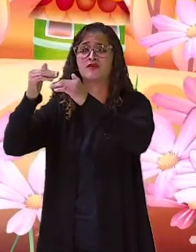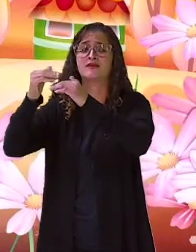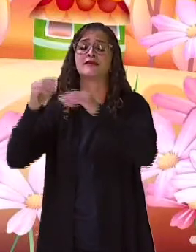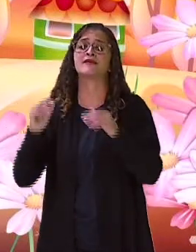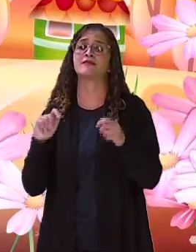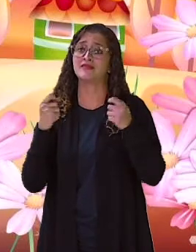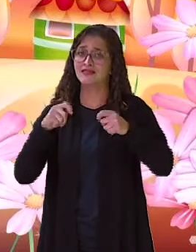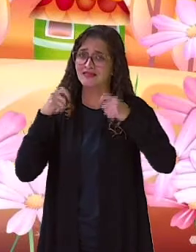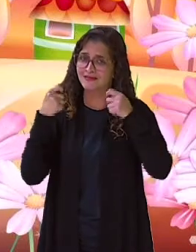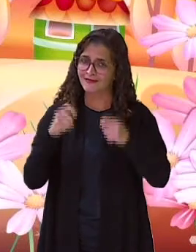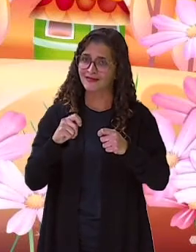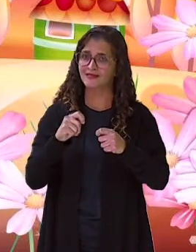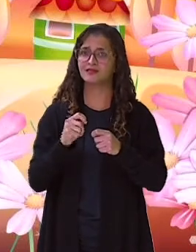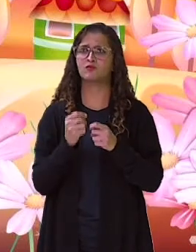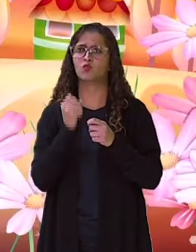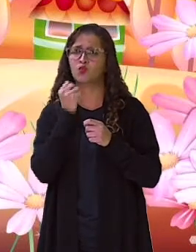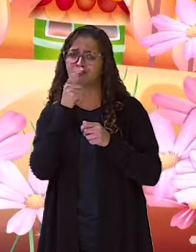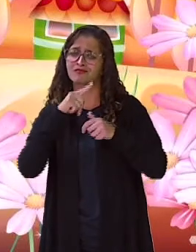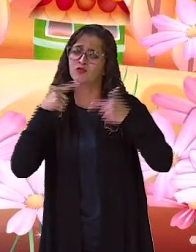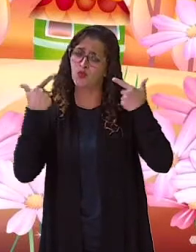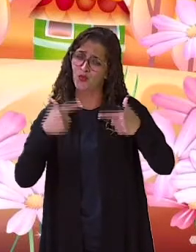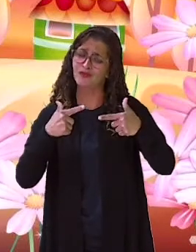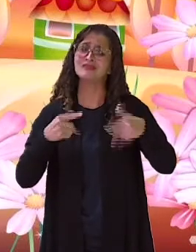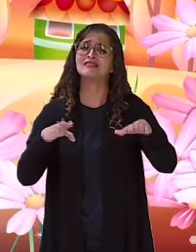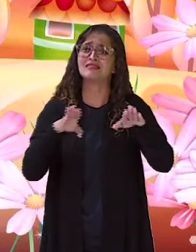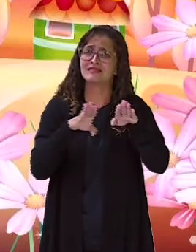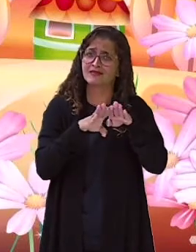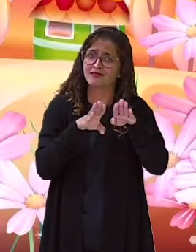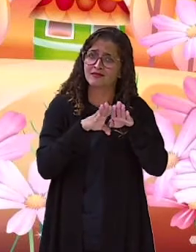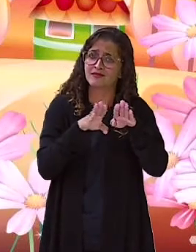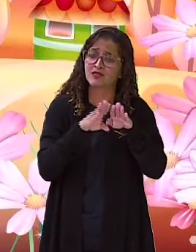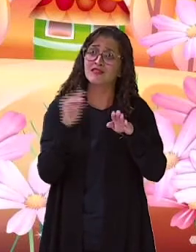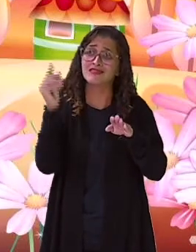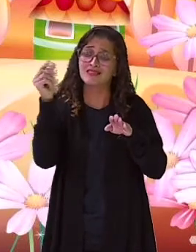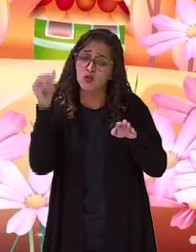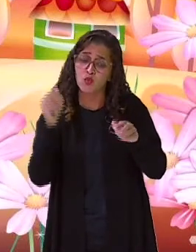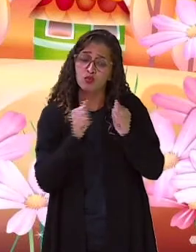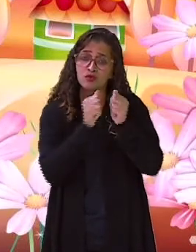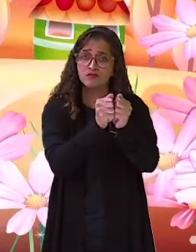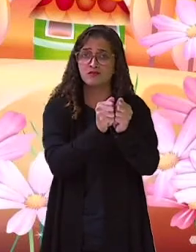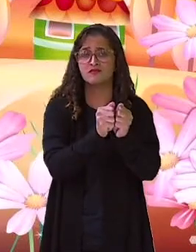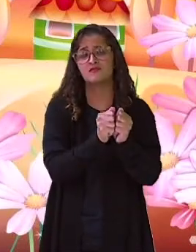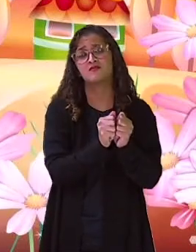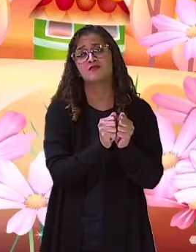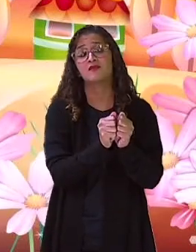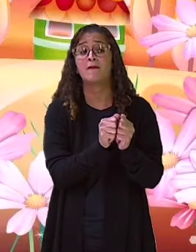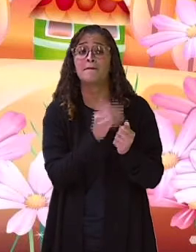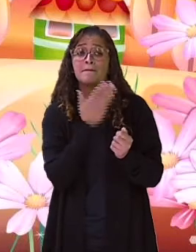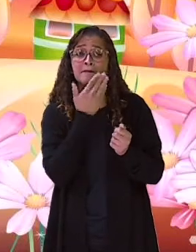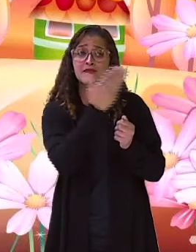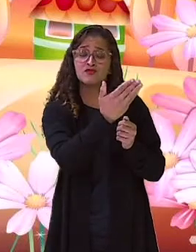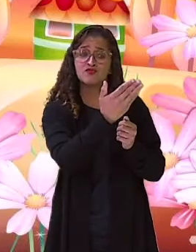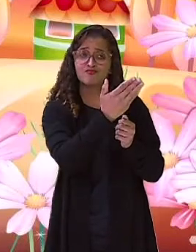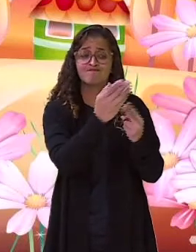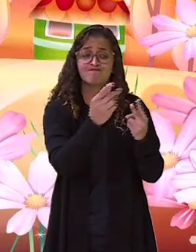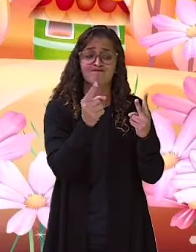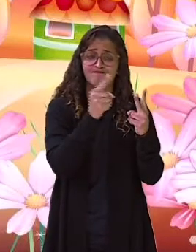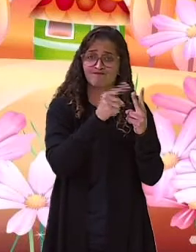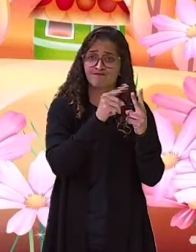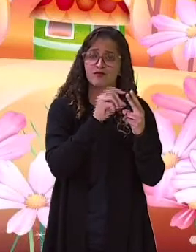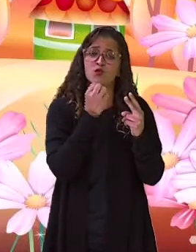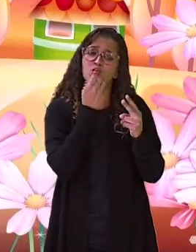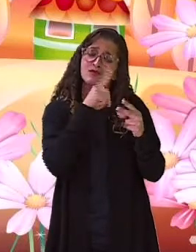Querida irmã, ajude o nosso amigo, por favor. Ele é trabalhador, ele merece